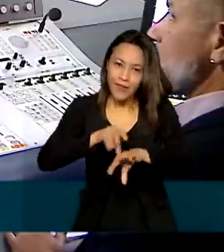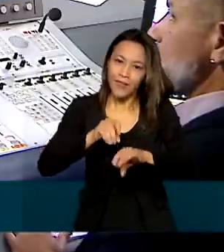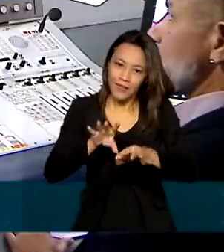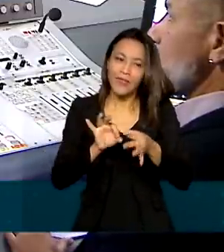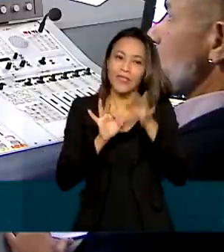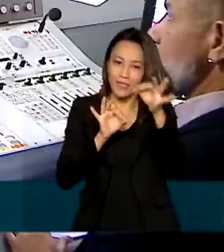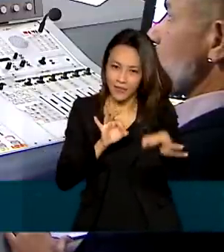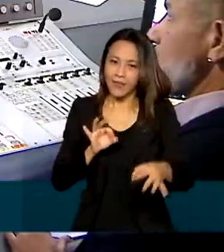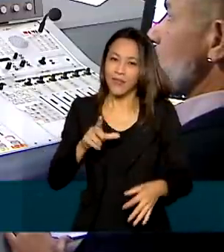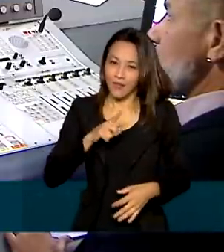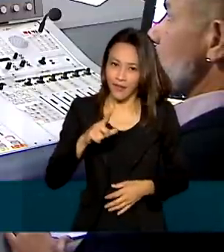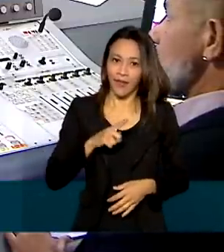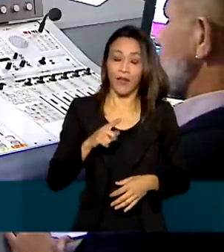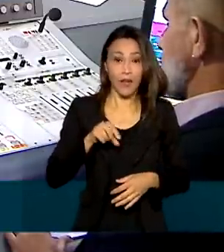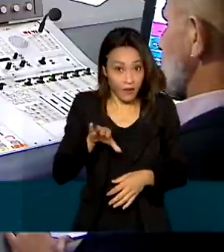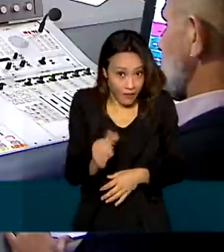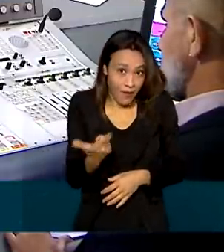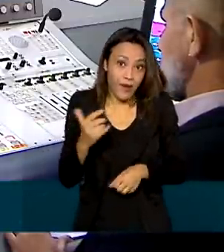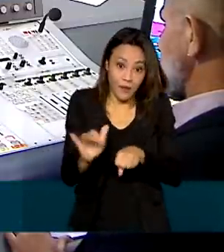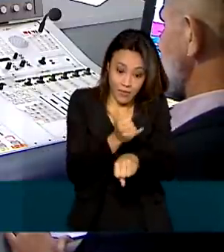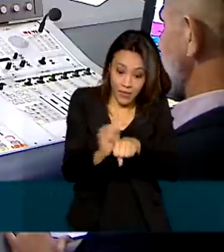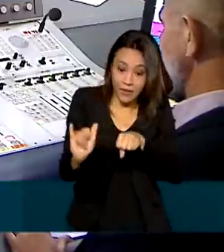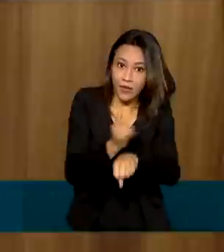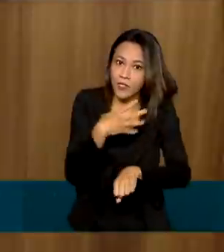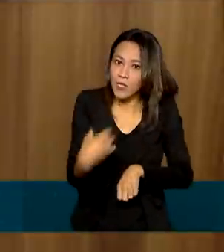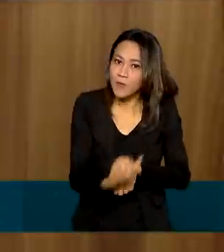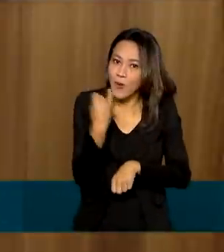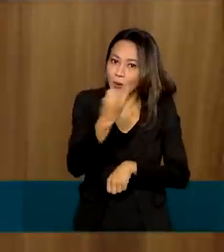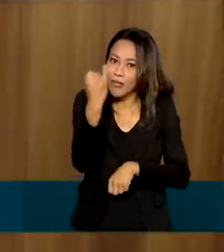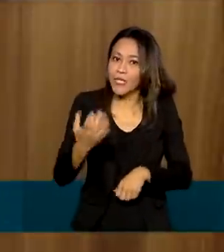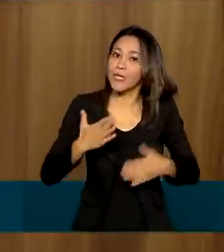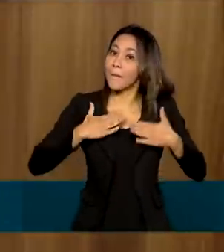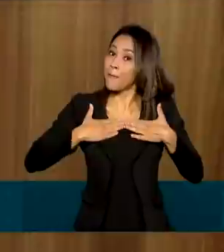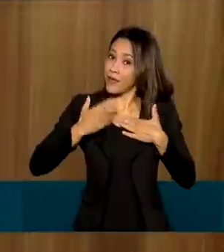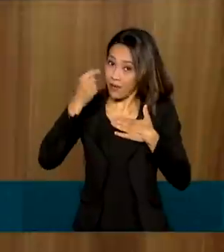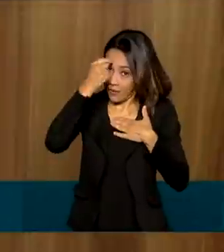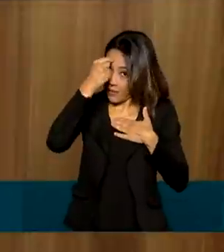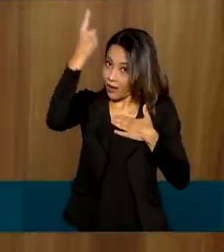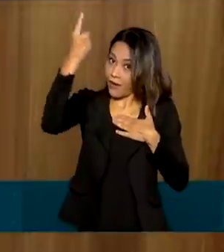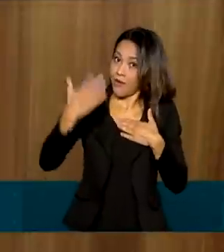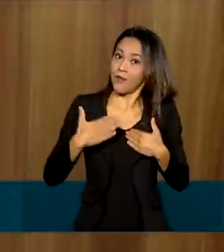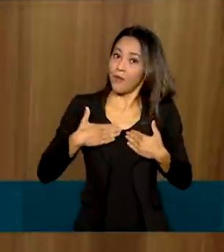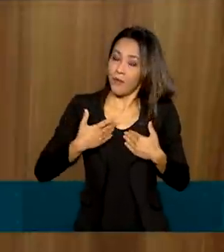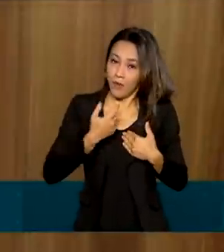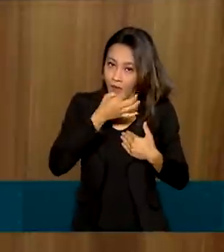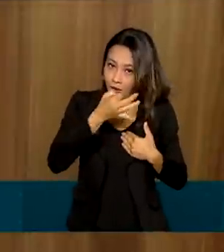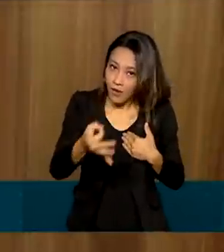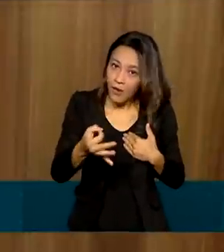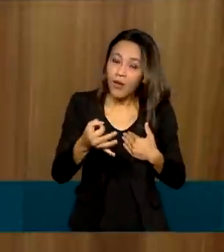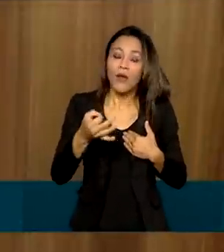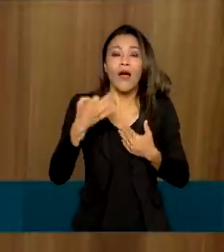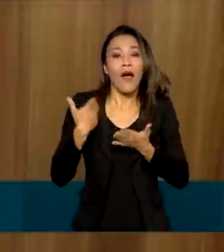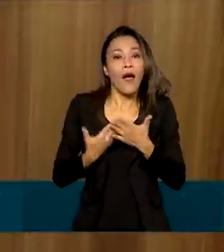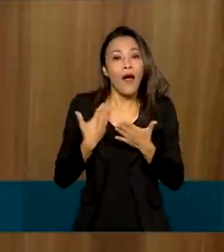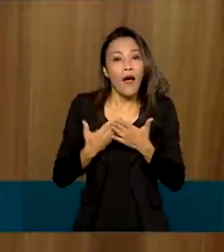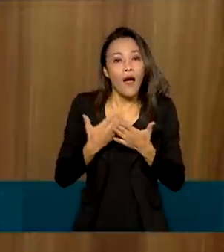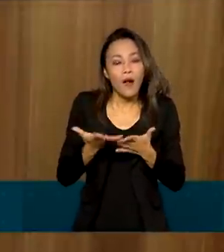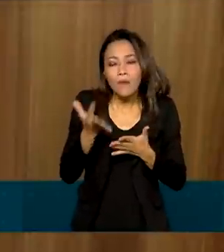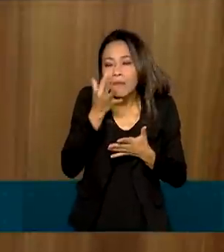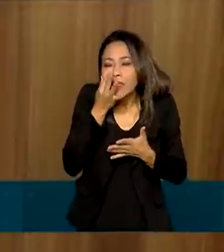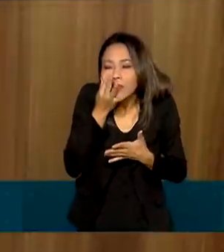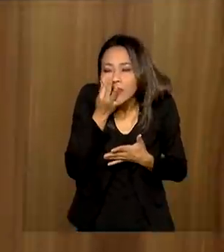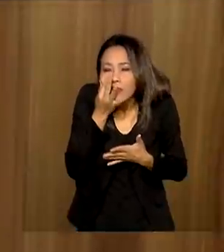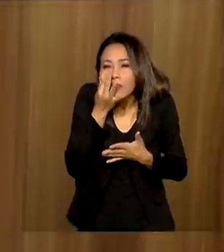é uma ferramenta muito importante, mas para mim, minha ideia, meu pensamento, a aula presencial